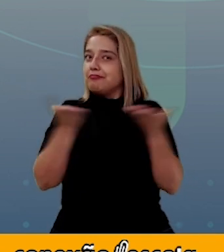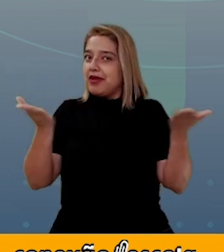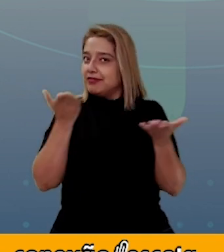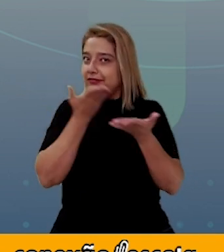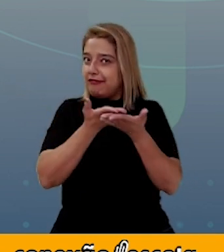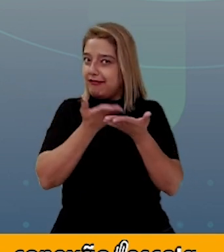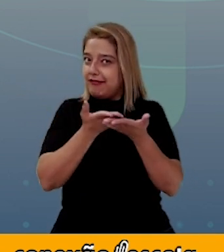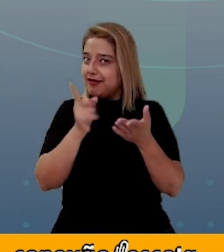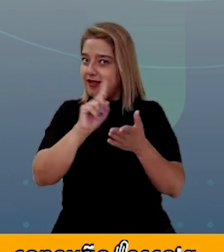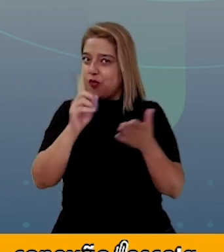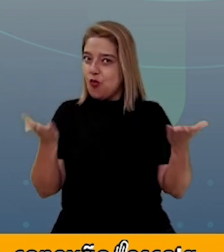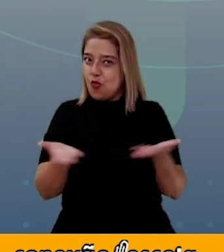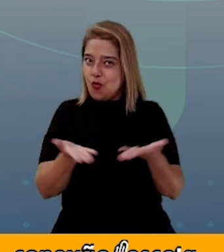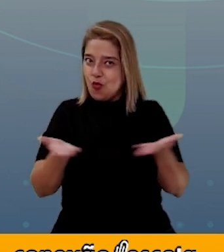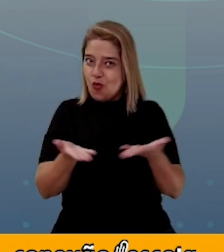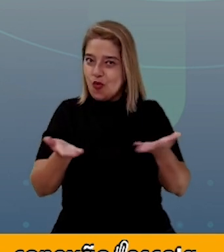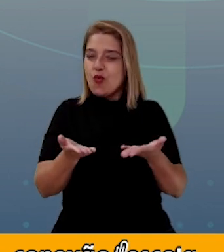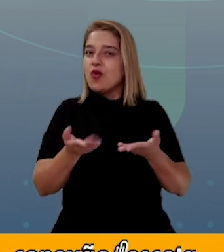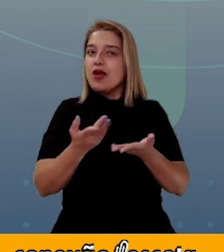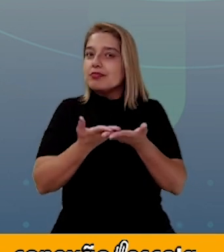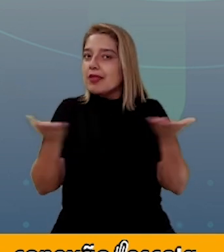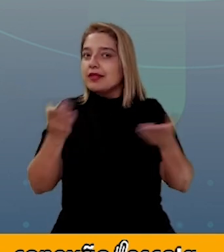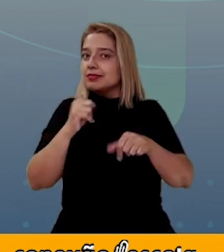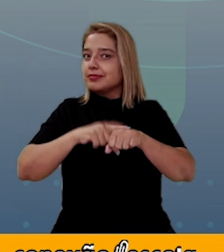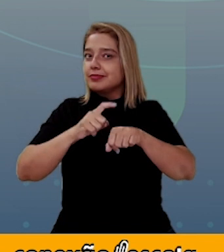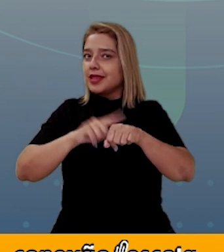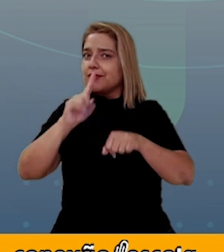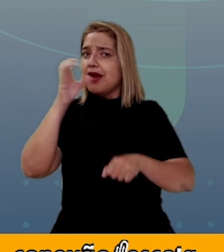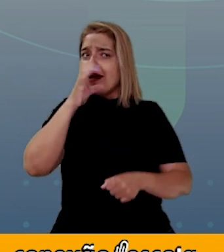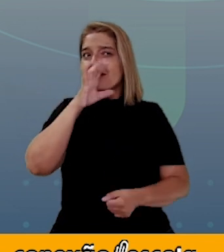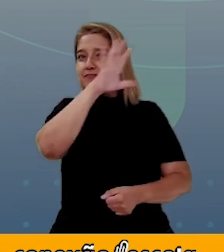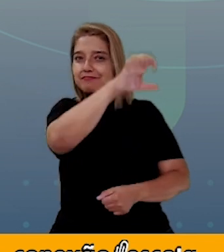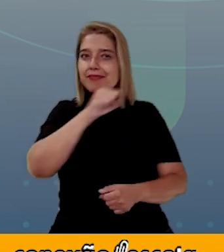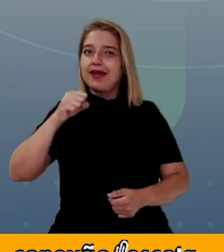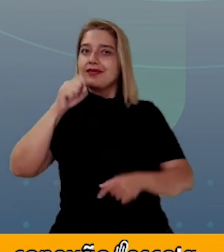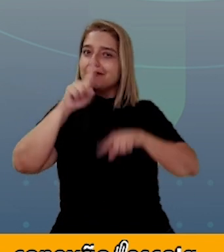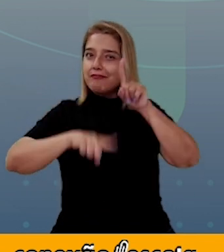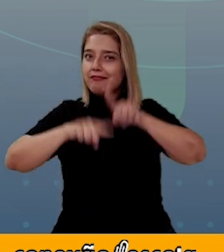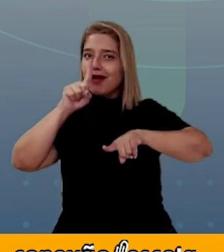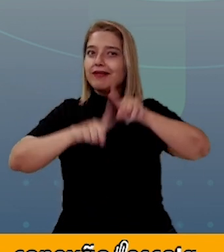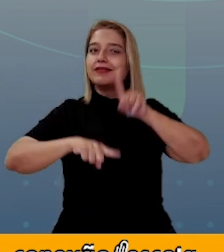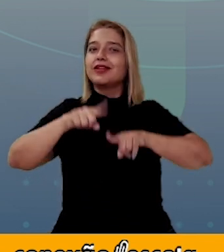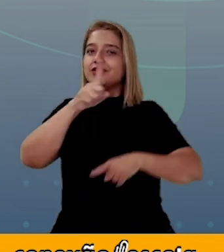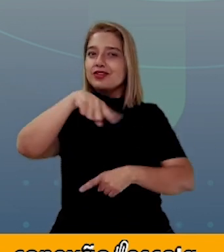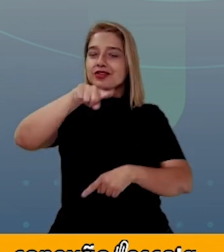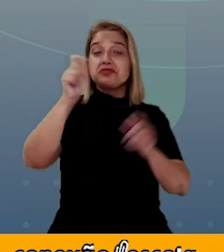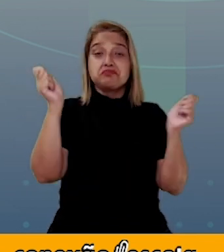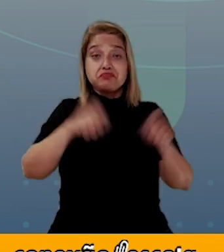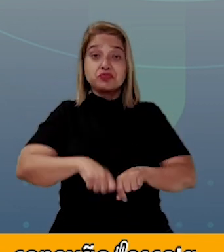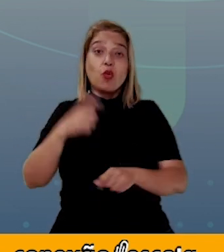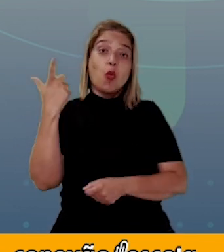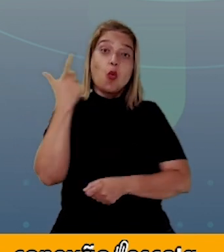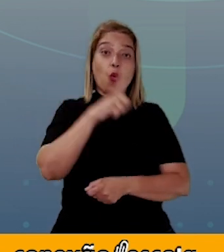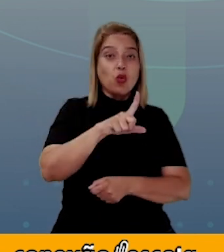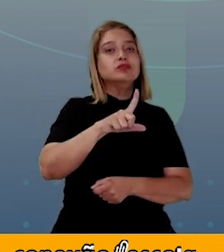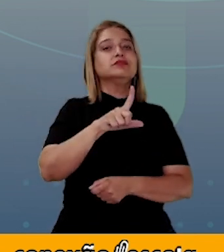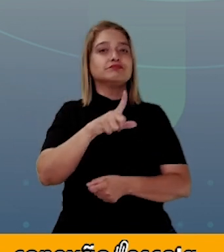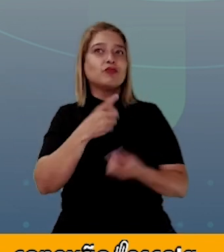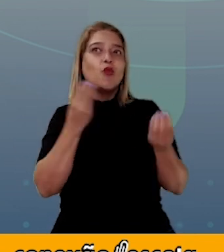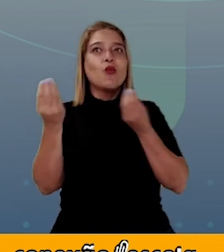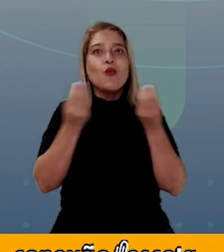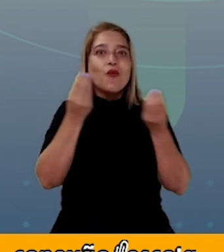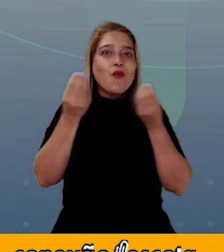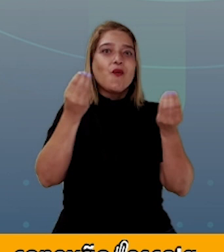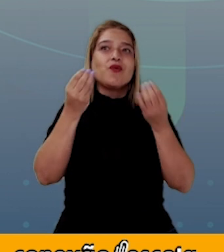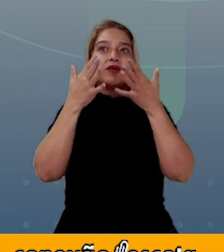nossa telinha, não perca tempo, pegue logo o seu material, porque vai dar para você acompanhar já